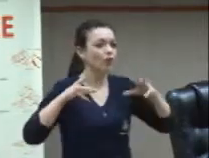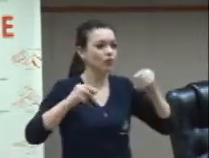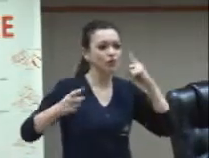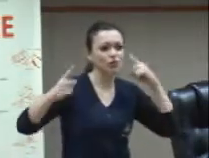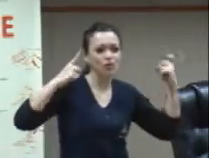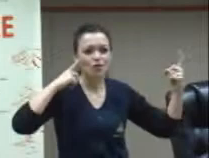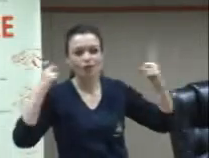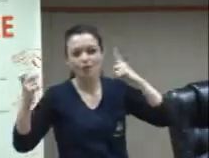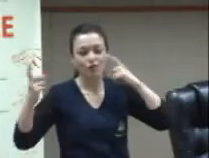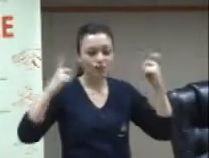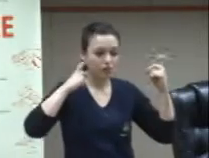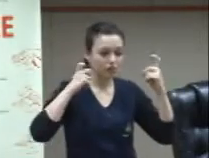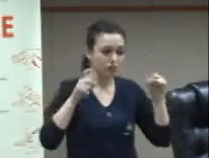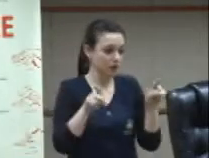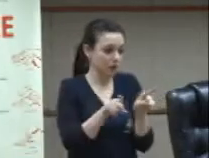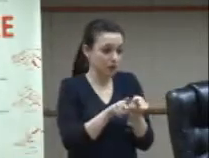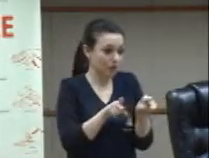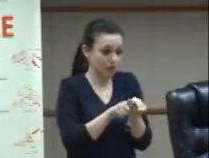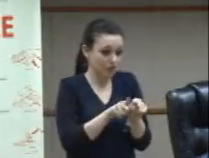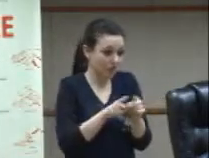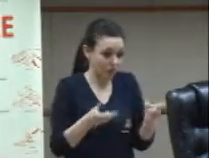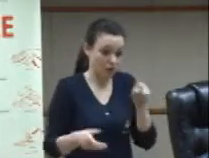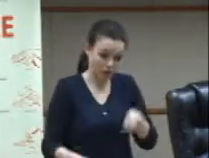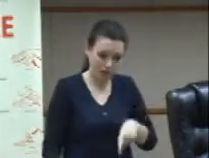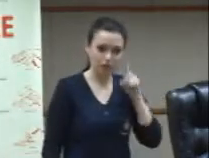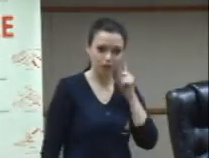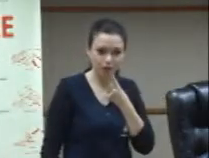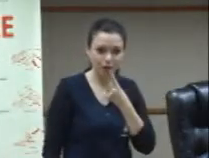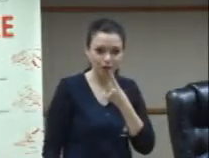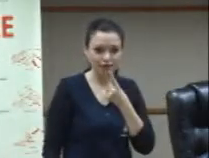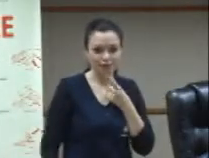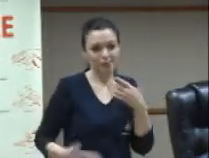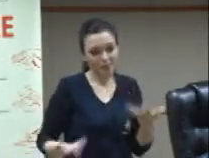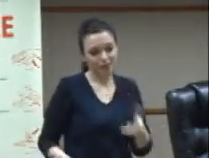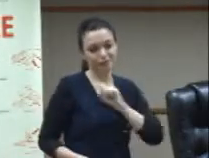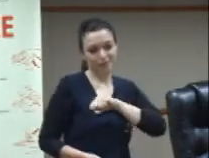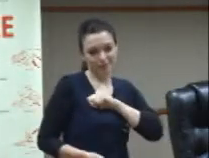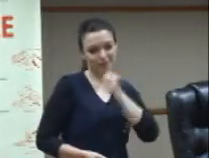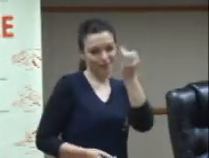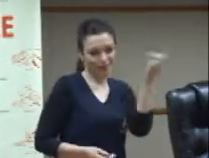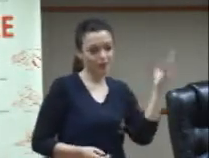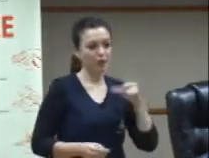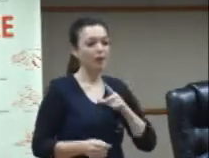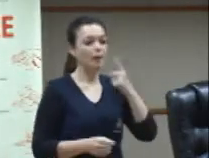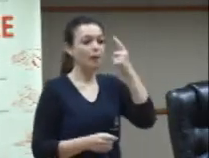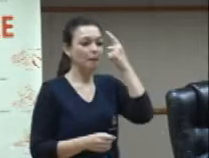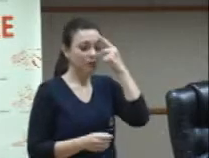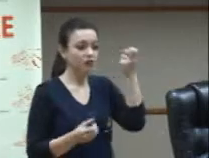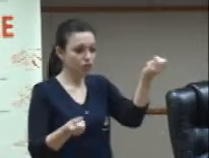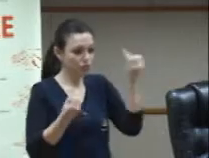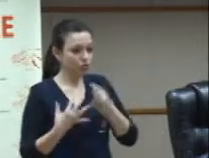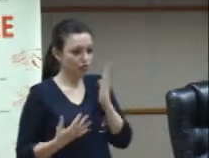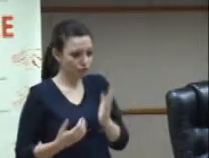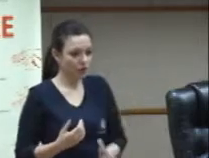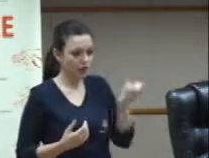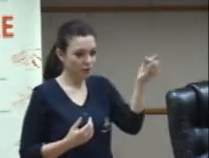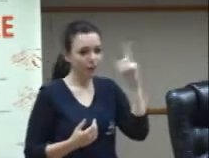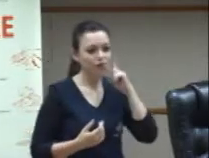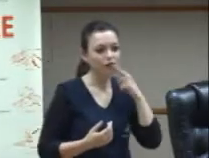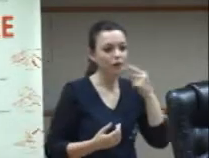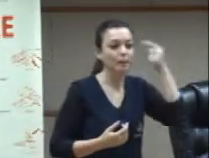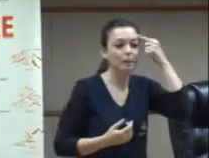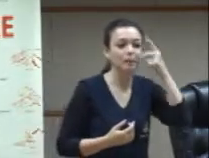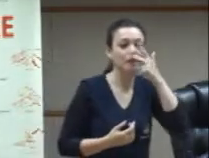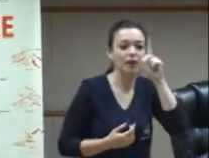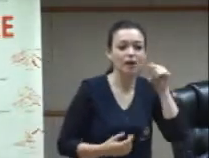os sons com a mesma força então eles dizem para mim que eles têm uma caixa de abelhas na cabeça então zunindo